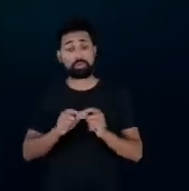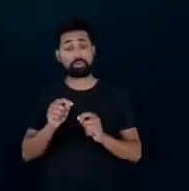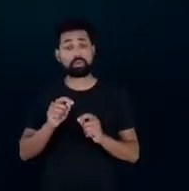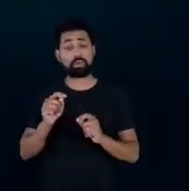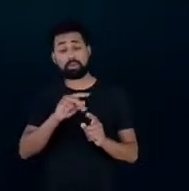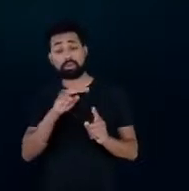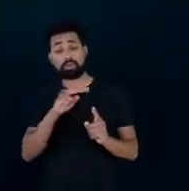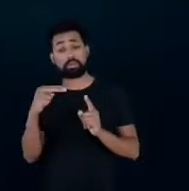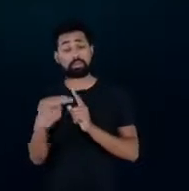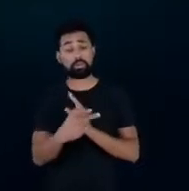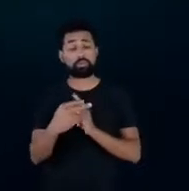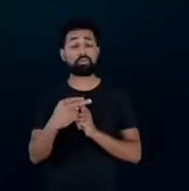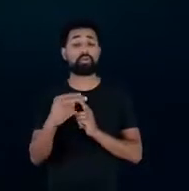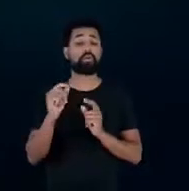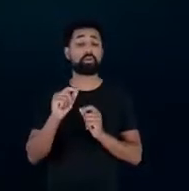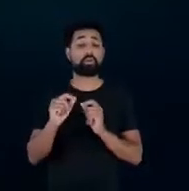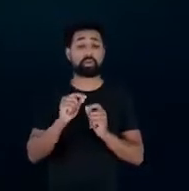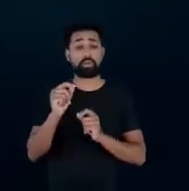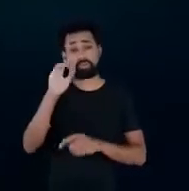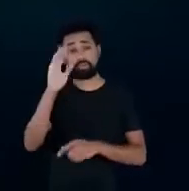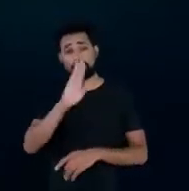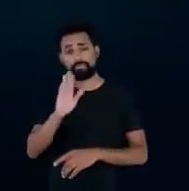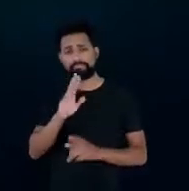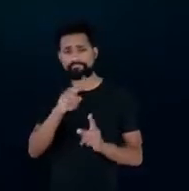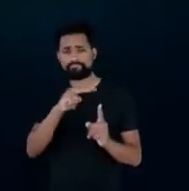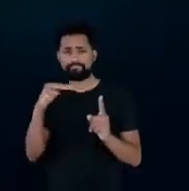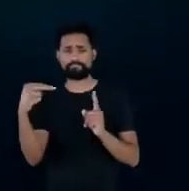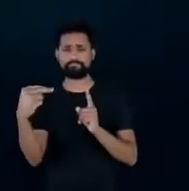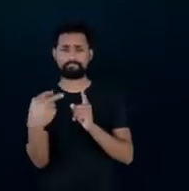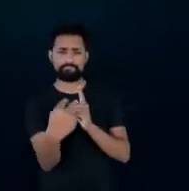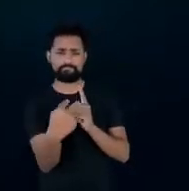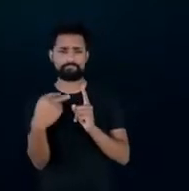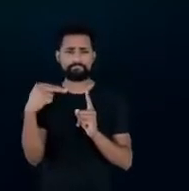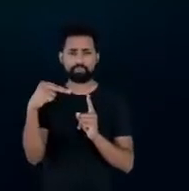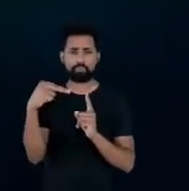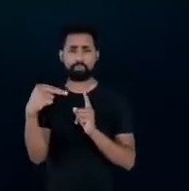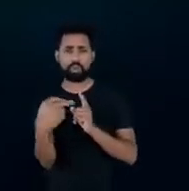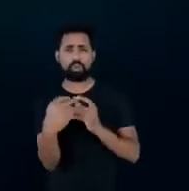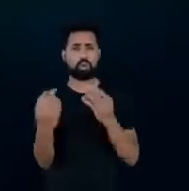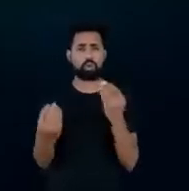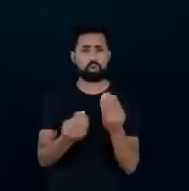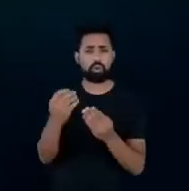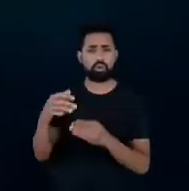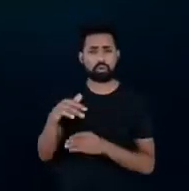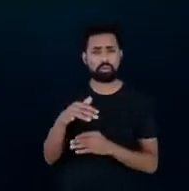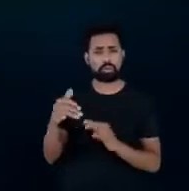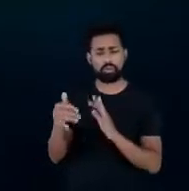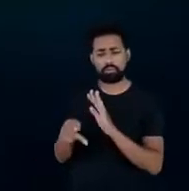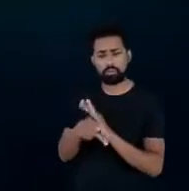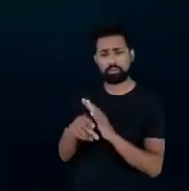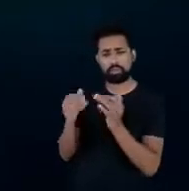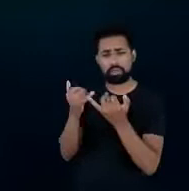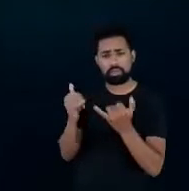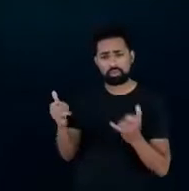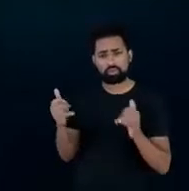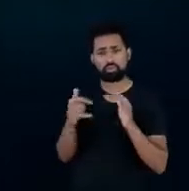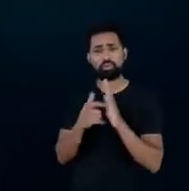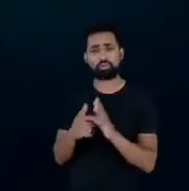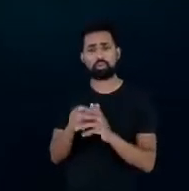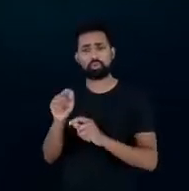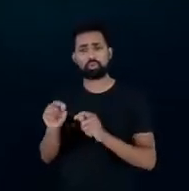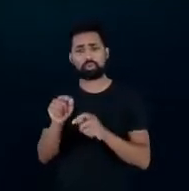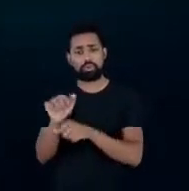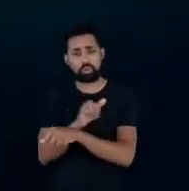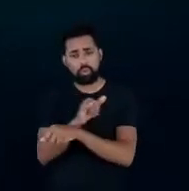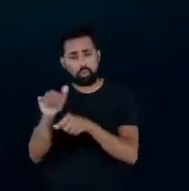olhando o Brasil na perspectiva decenal. O plano decenal de energia ele aponta que os recursos energéticos